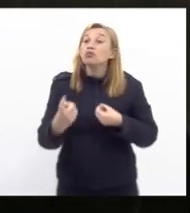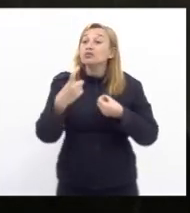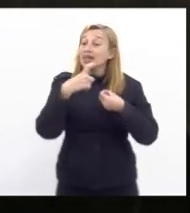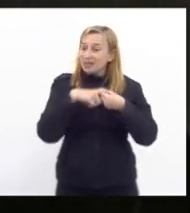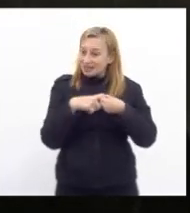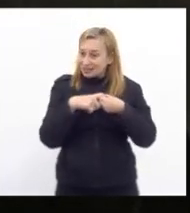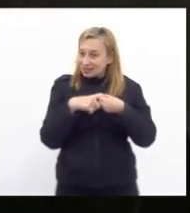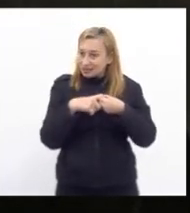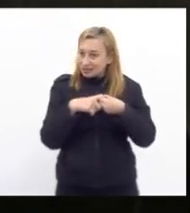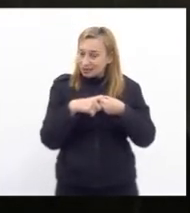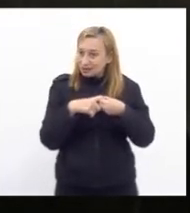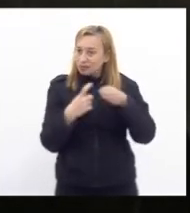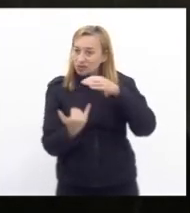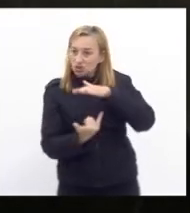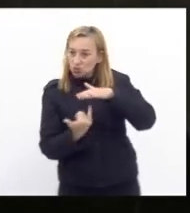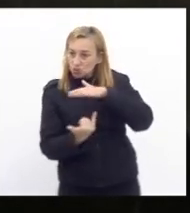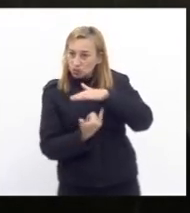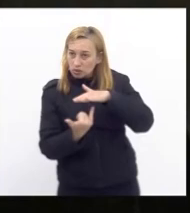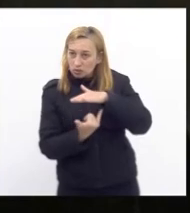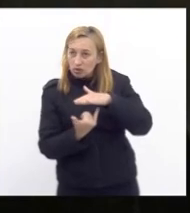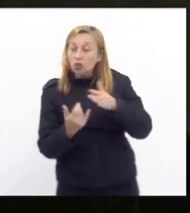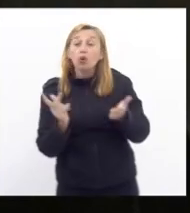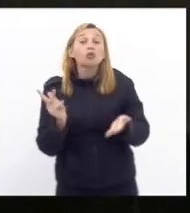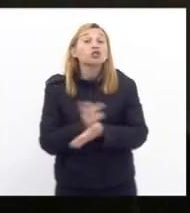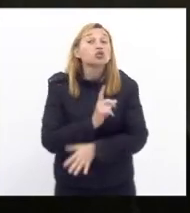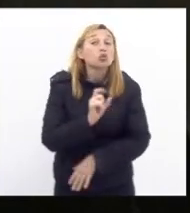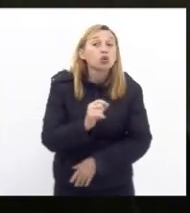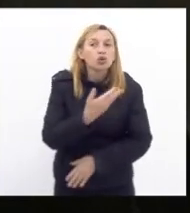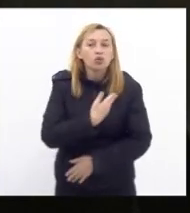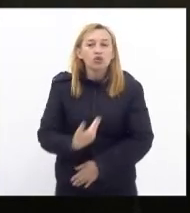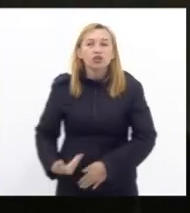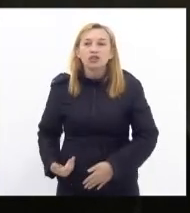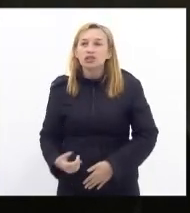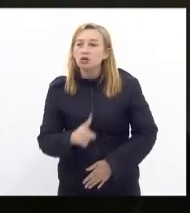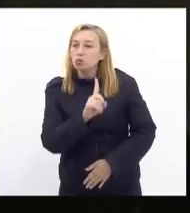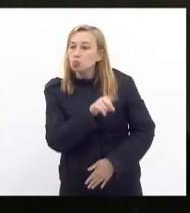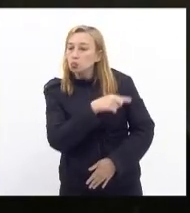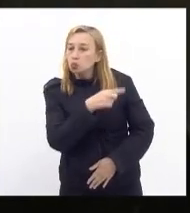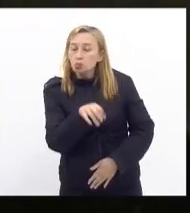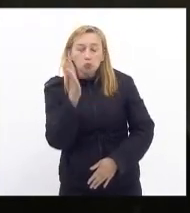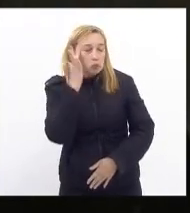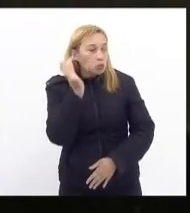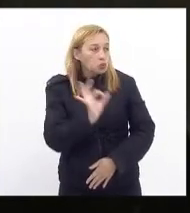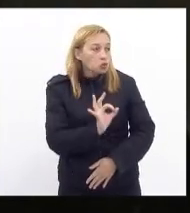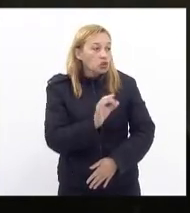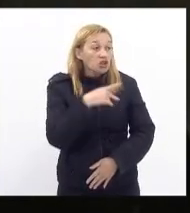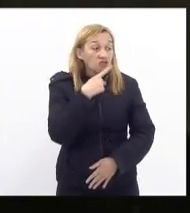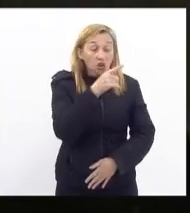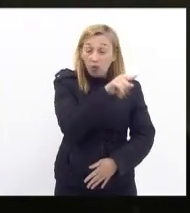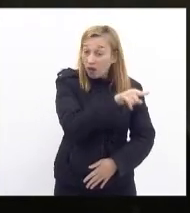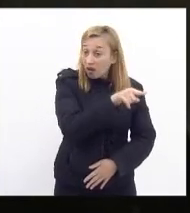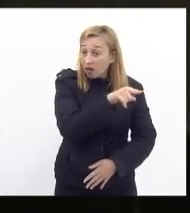para a instituição aí o que aconteceu o governador vetou que eu não sei o ele falou lá para o governador o governador vetou